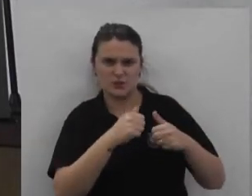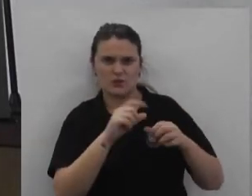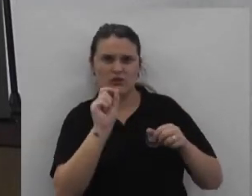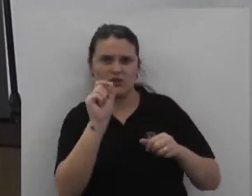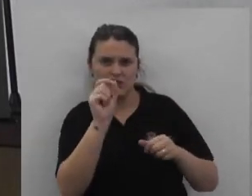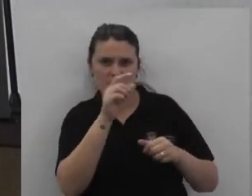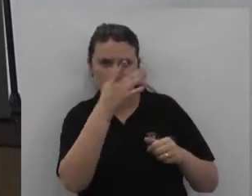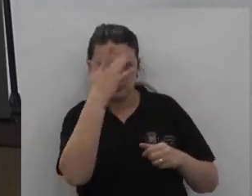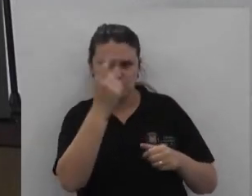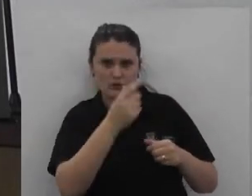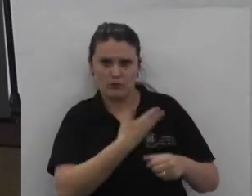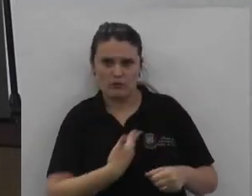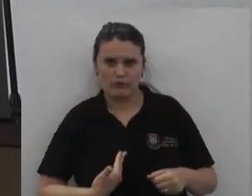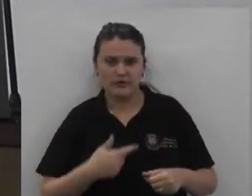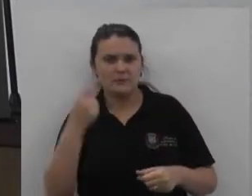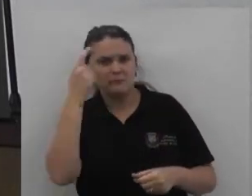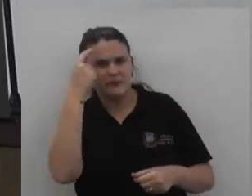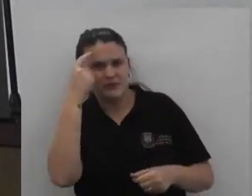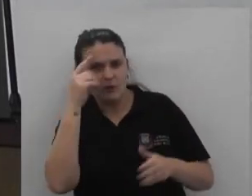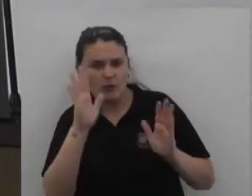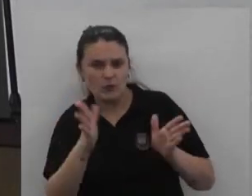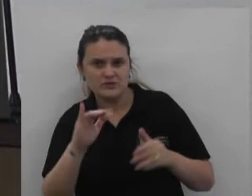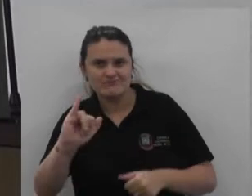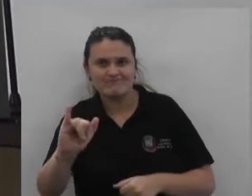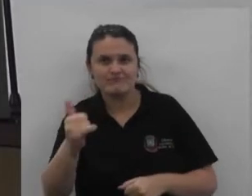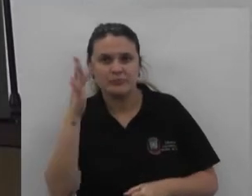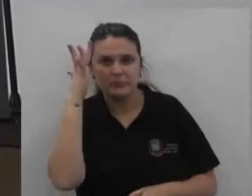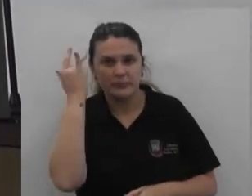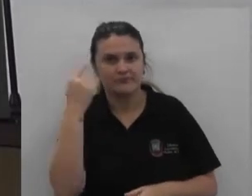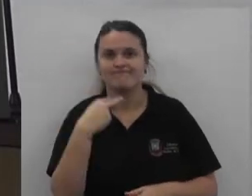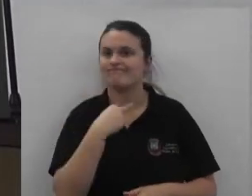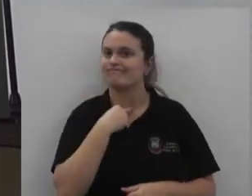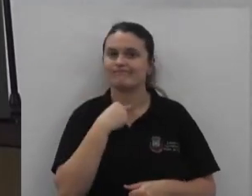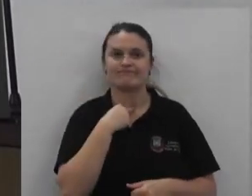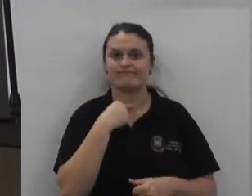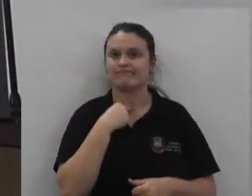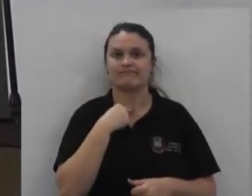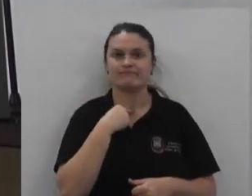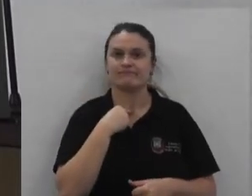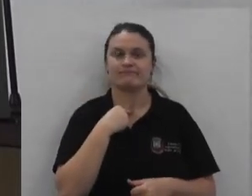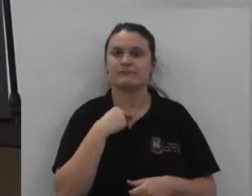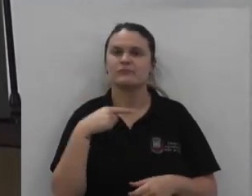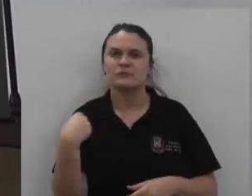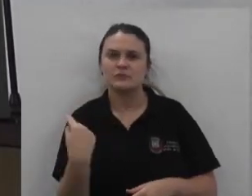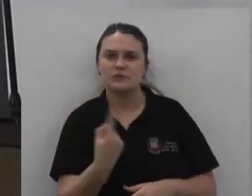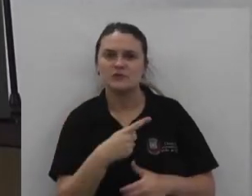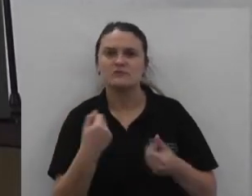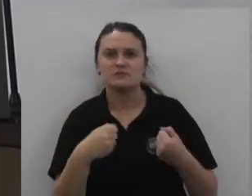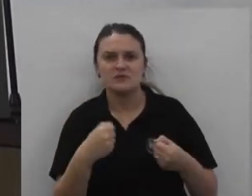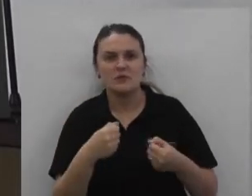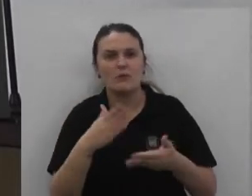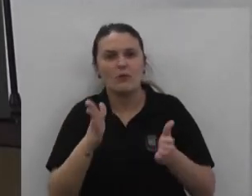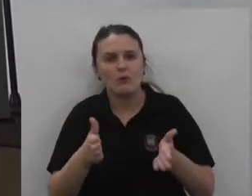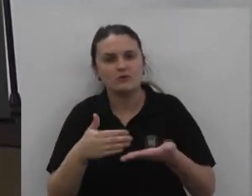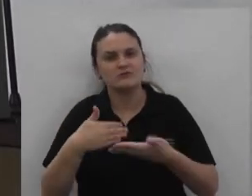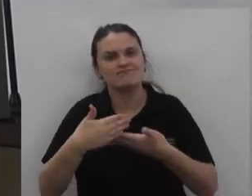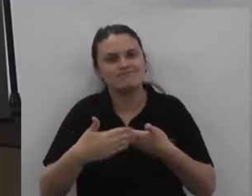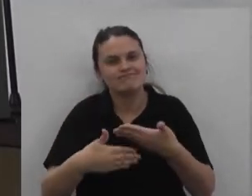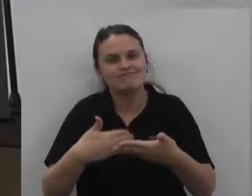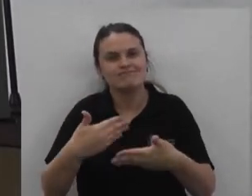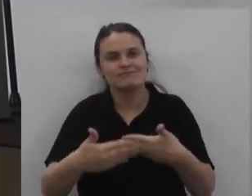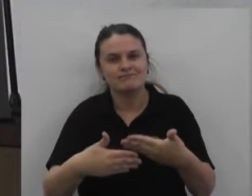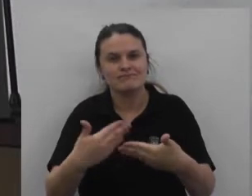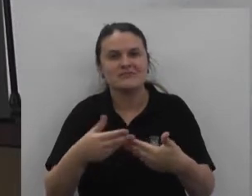governantes Pensamos em fazer Hoje para faturar Amanhã Não pode ser Mais desse jeito A gente tem que Plantar uma semente